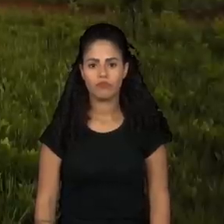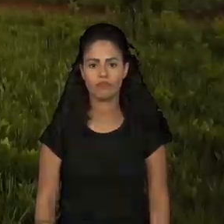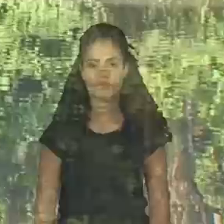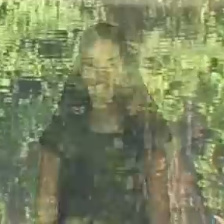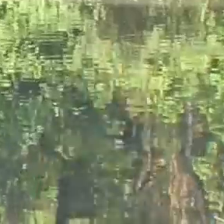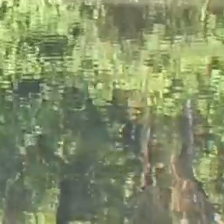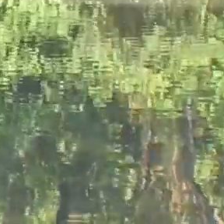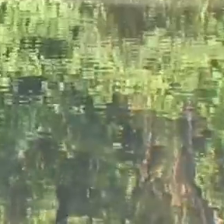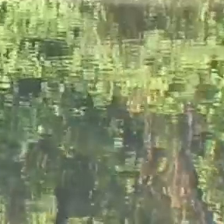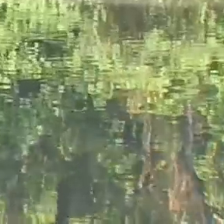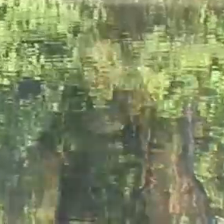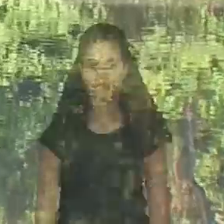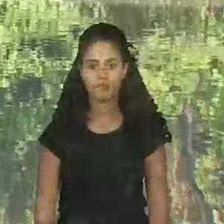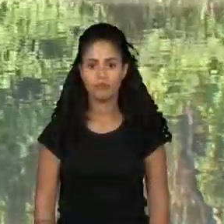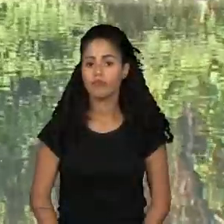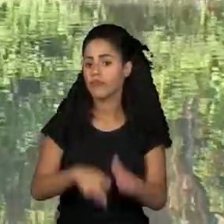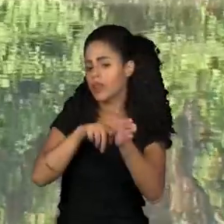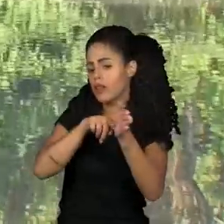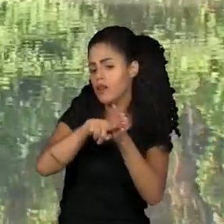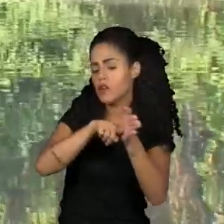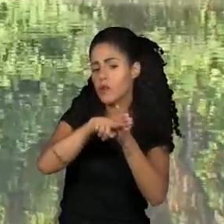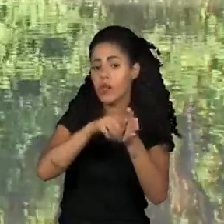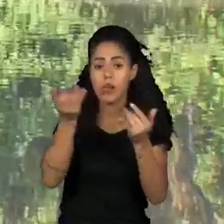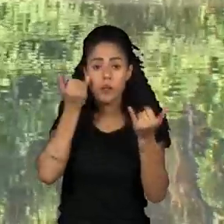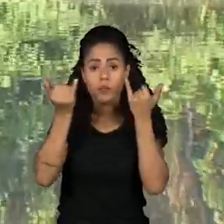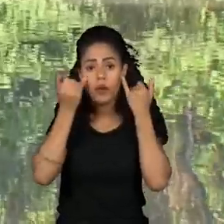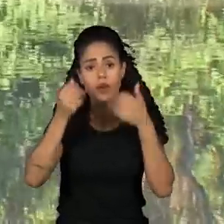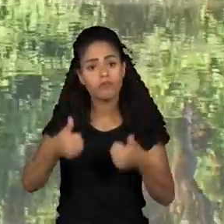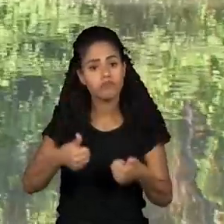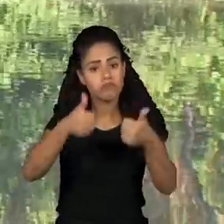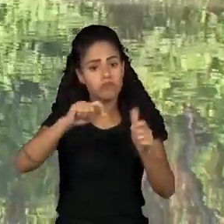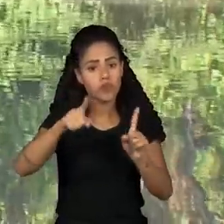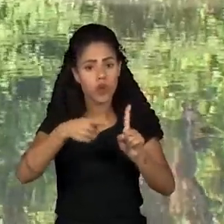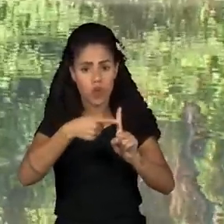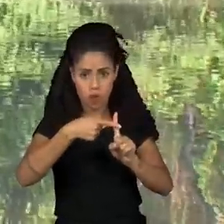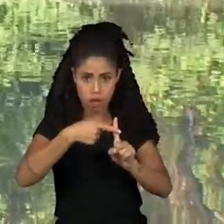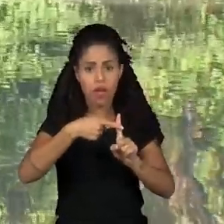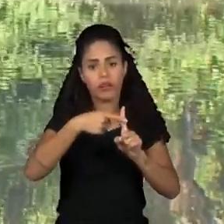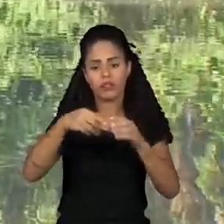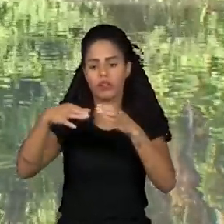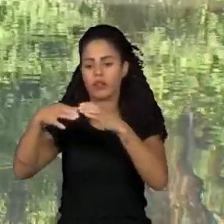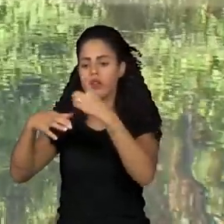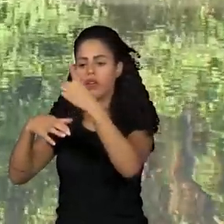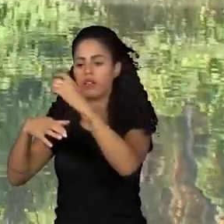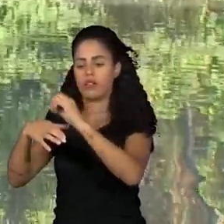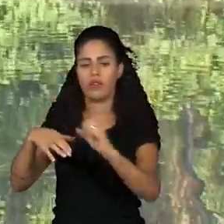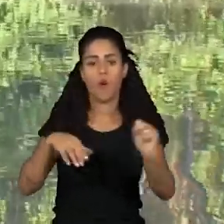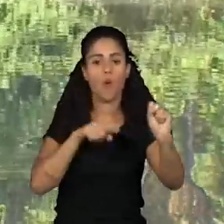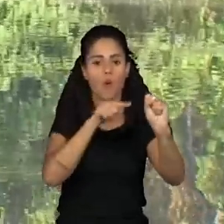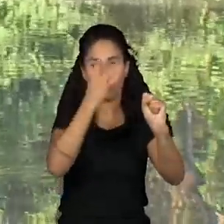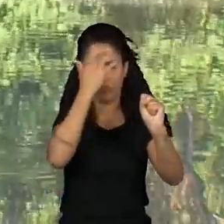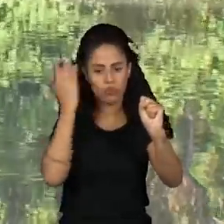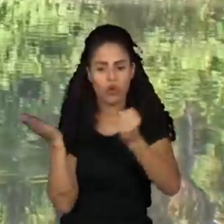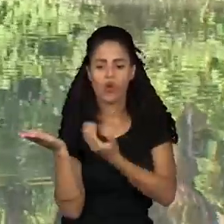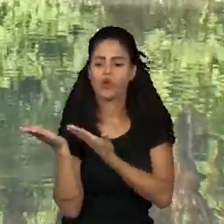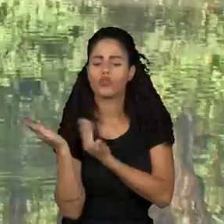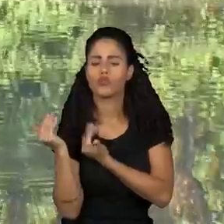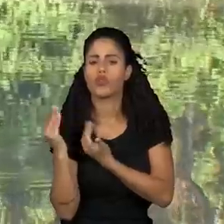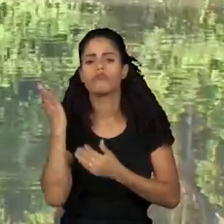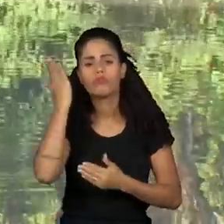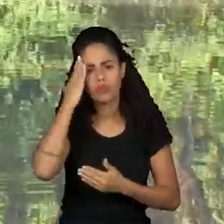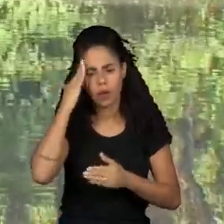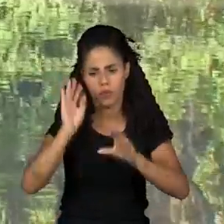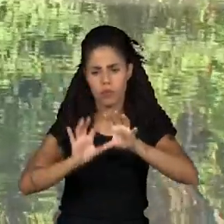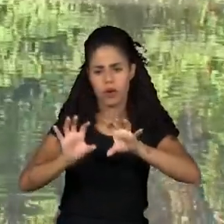A pesquisa traz resultados positivos. Oito em cada dez jovens consideram que as reservas